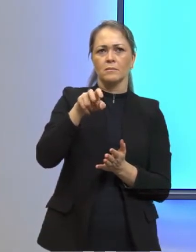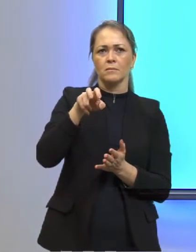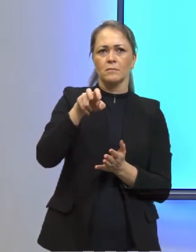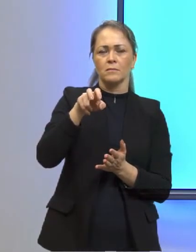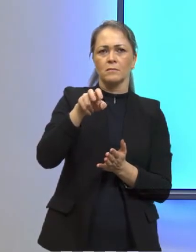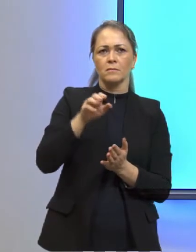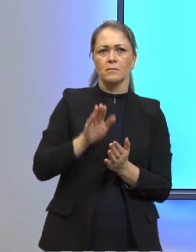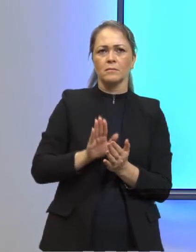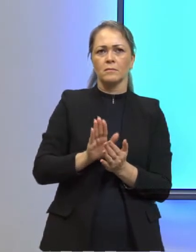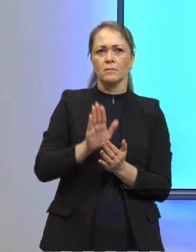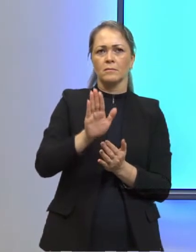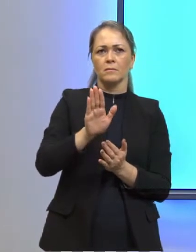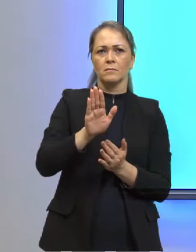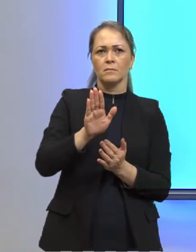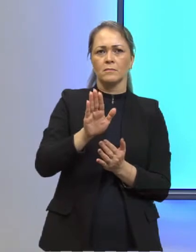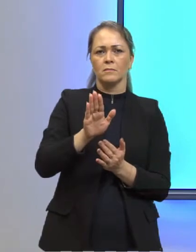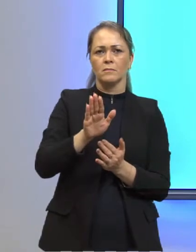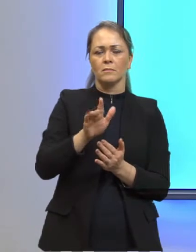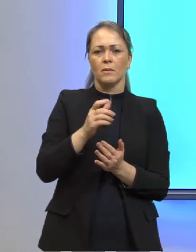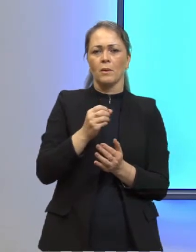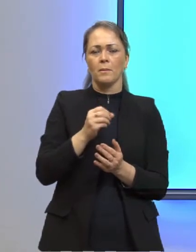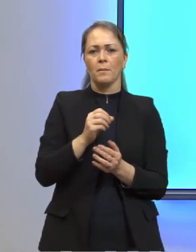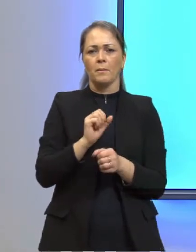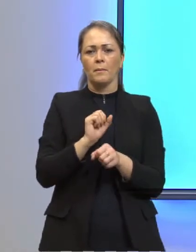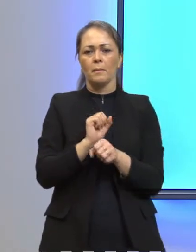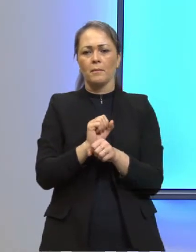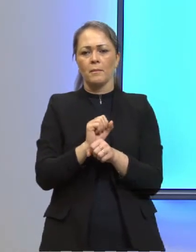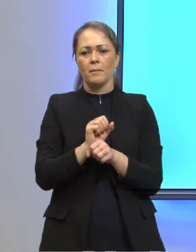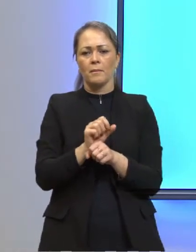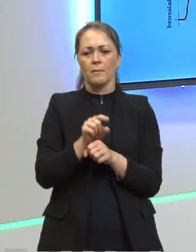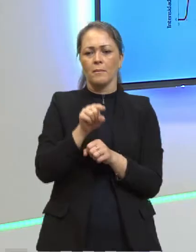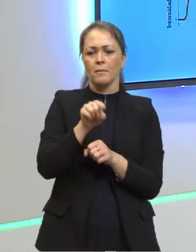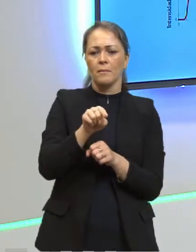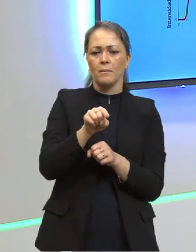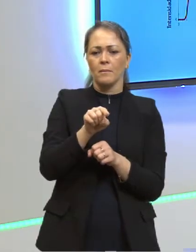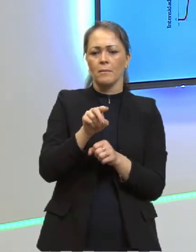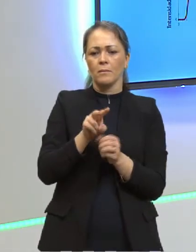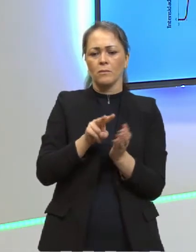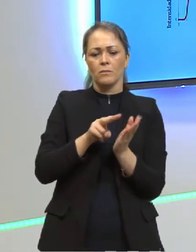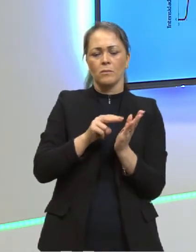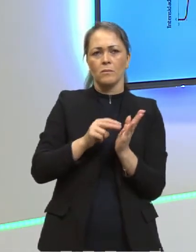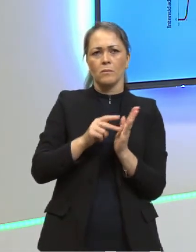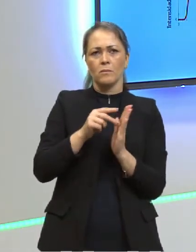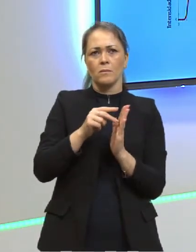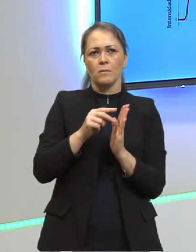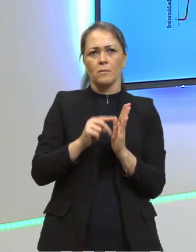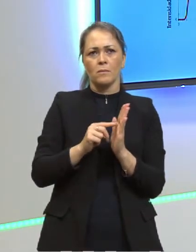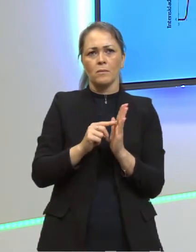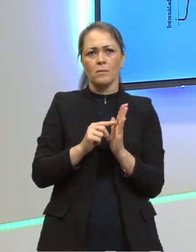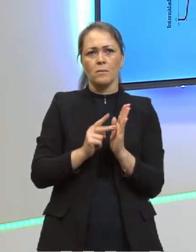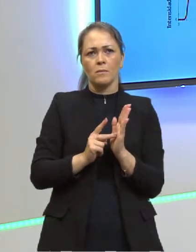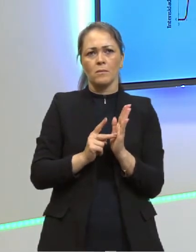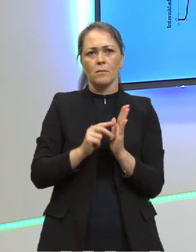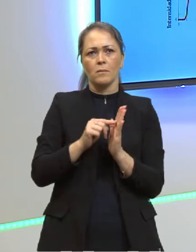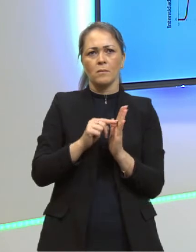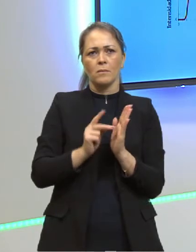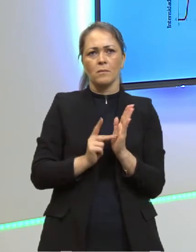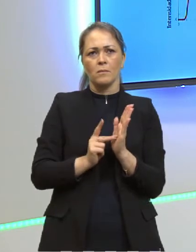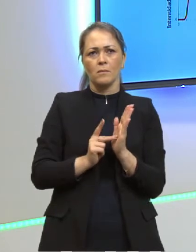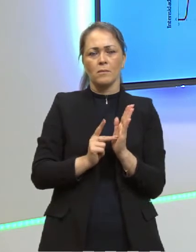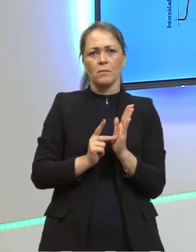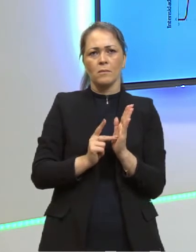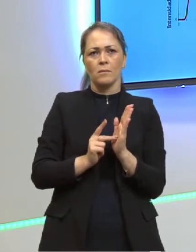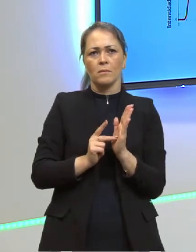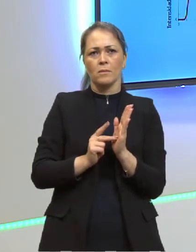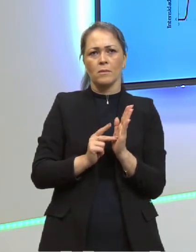ficar entre os dois degraus. Ou eu fico no degrau de baixo, ou eu fico no degrau de cima. Mas não tem como ficar ali no degrau do